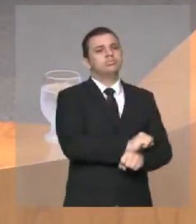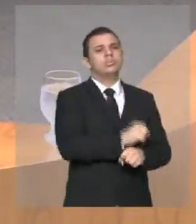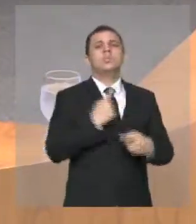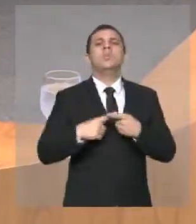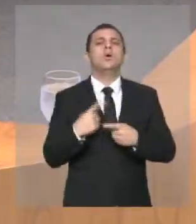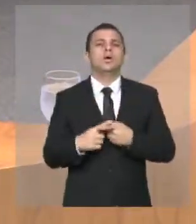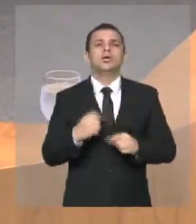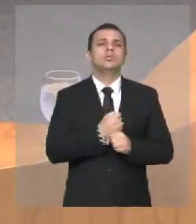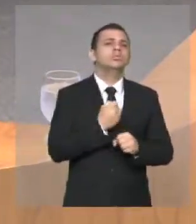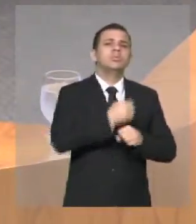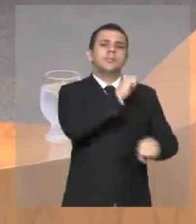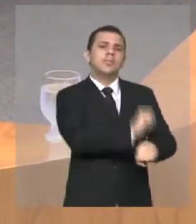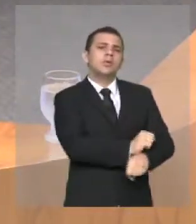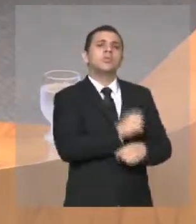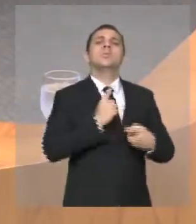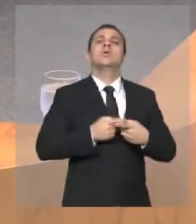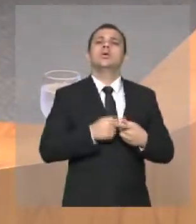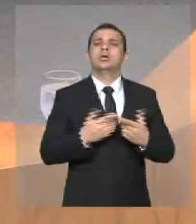que a construção parou?